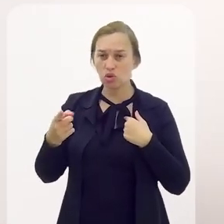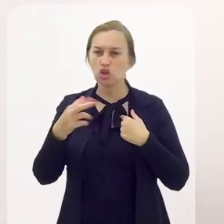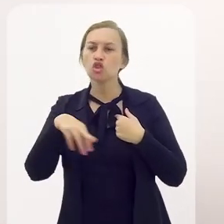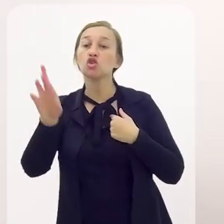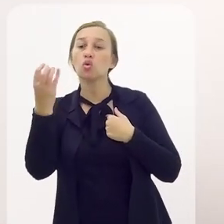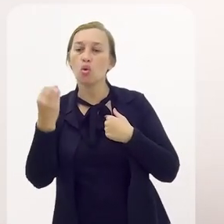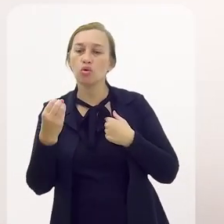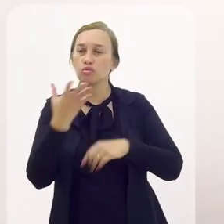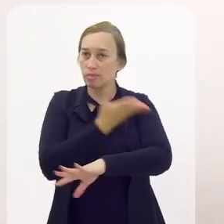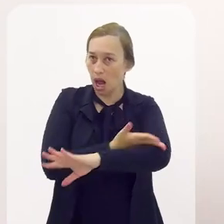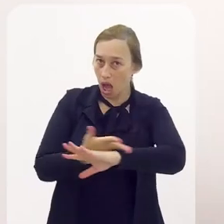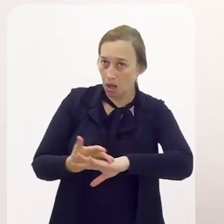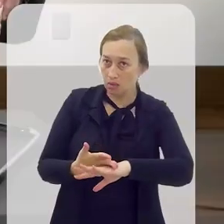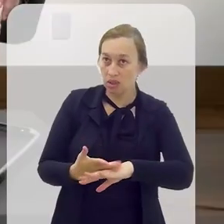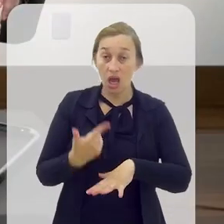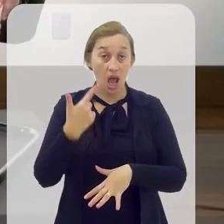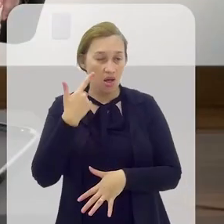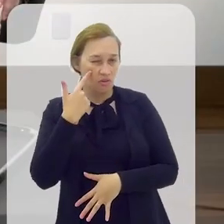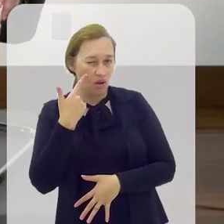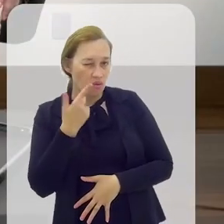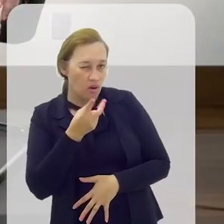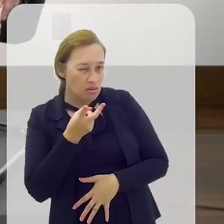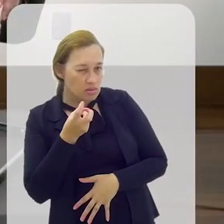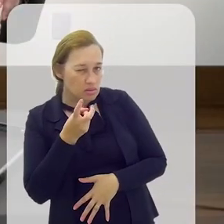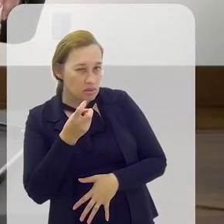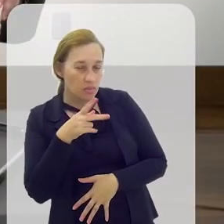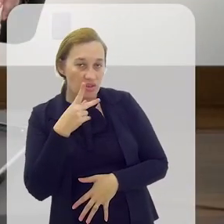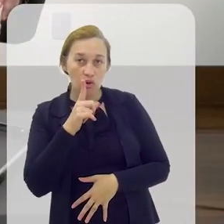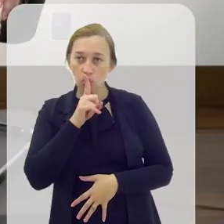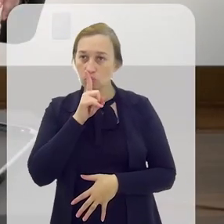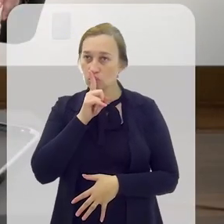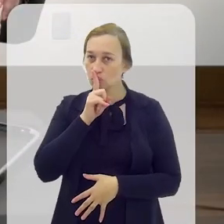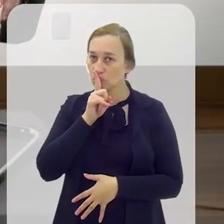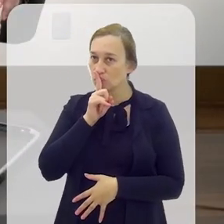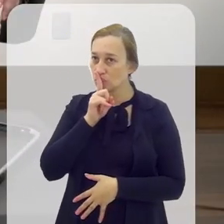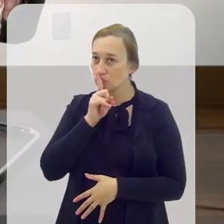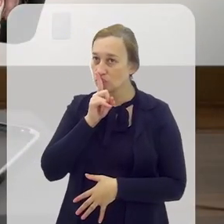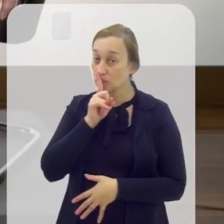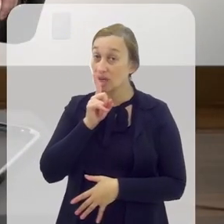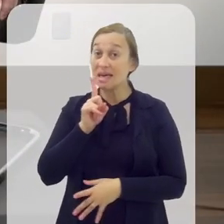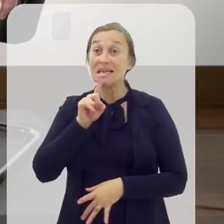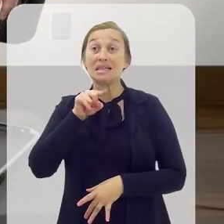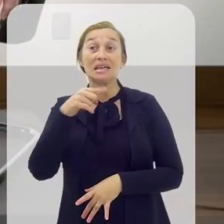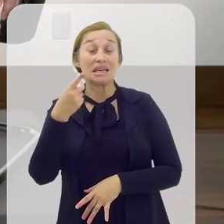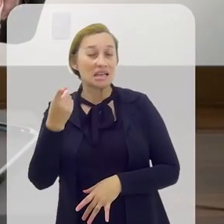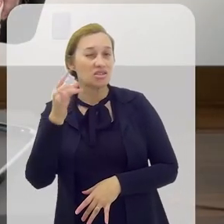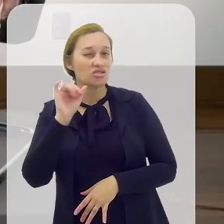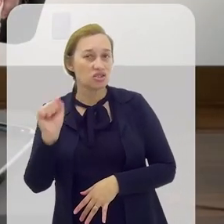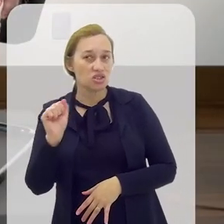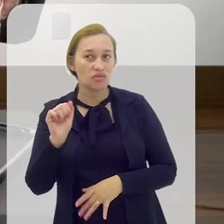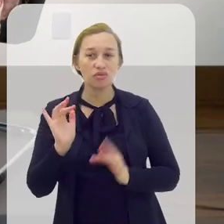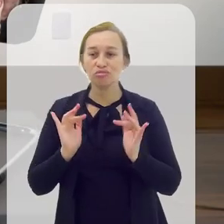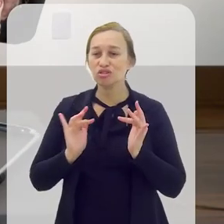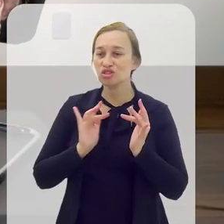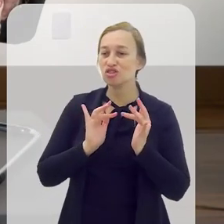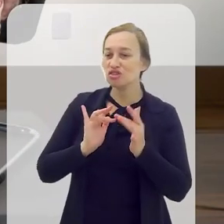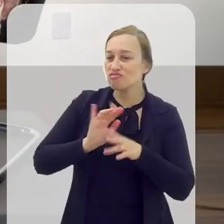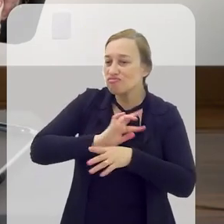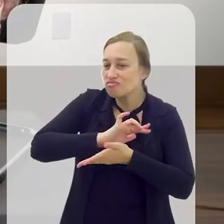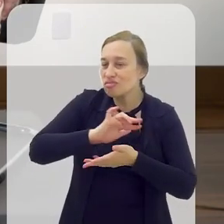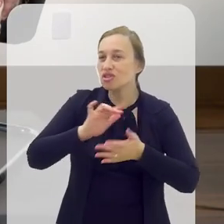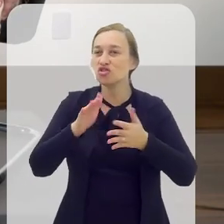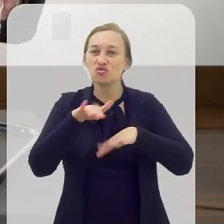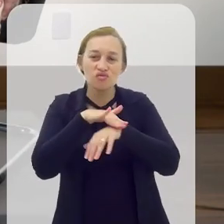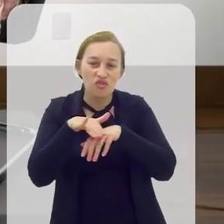tem um de ouro branco. E elas ficavam olhando, mas não falaram nada. E naquele dia foi um dia de muita